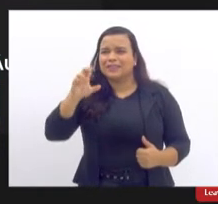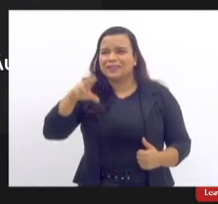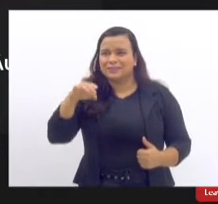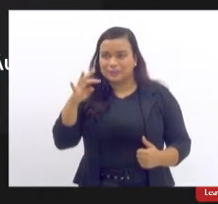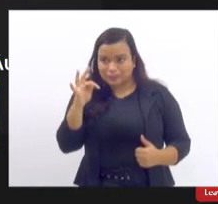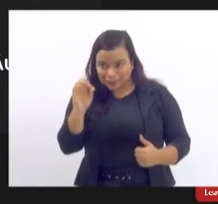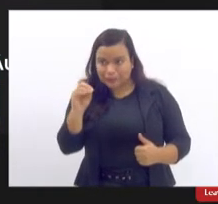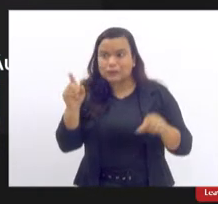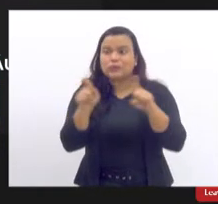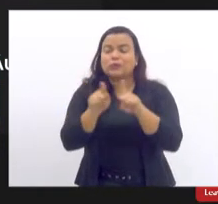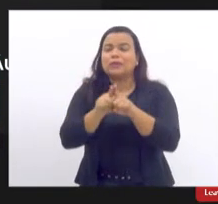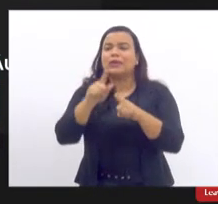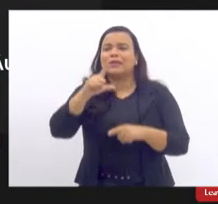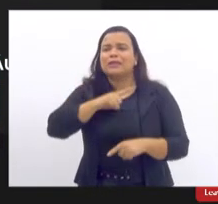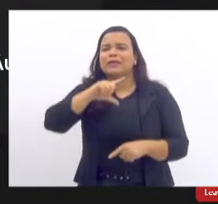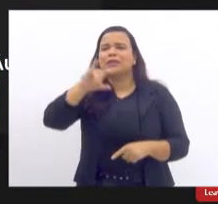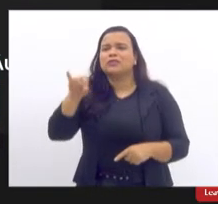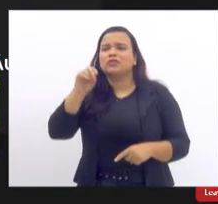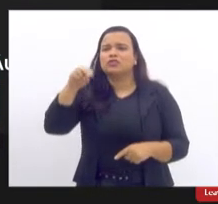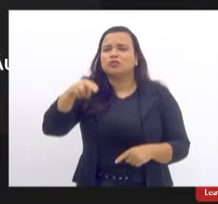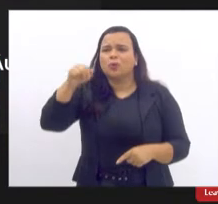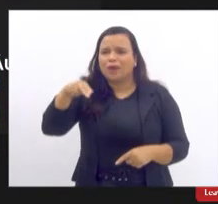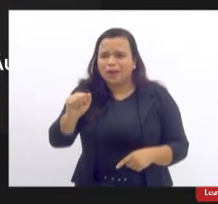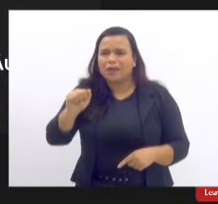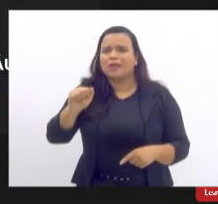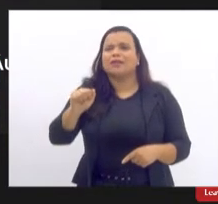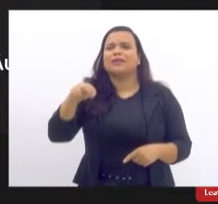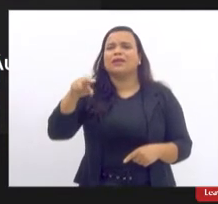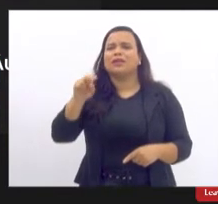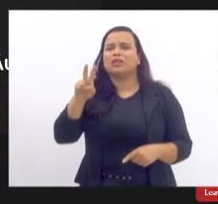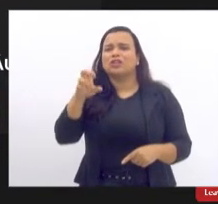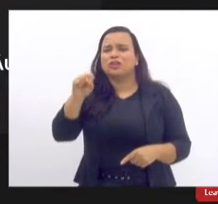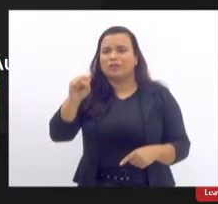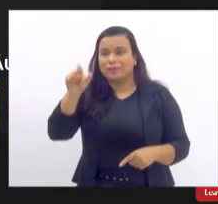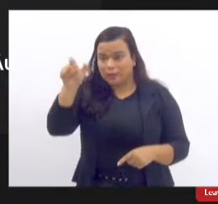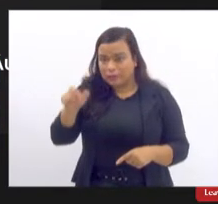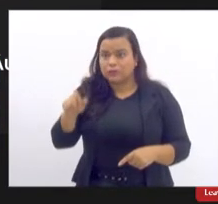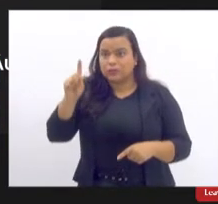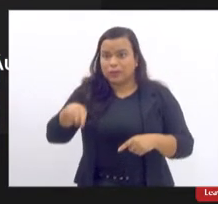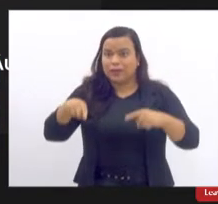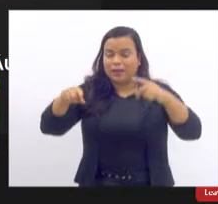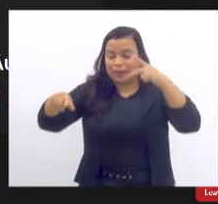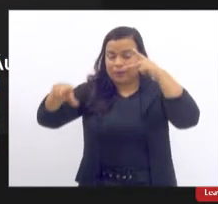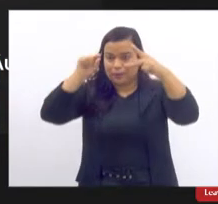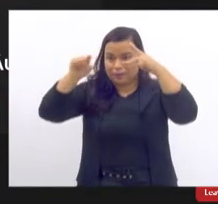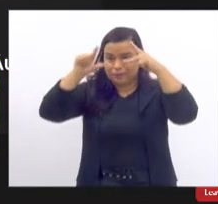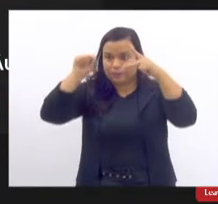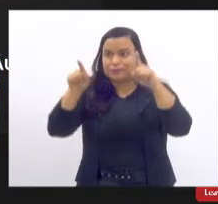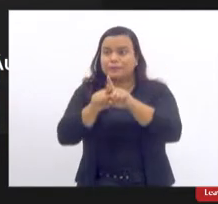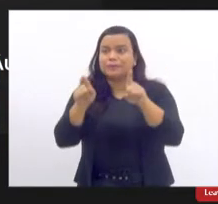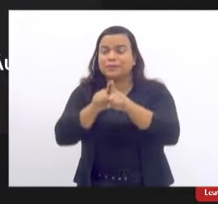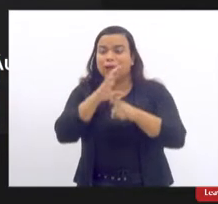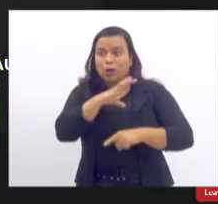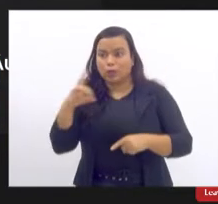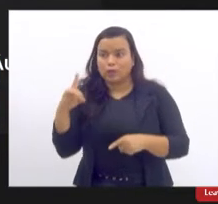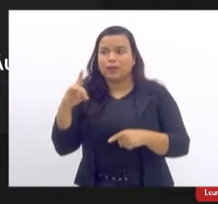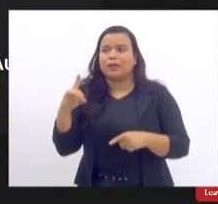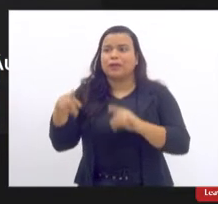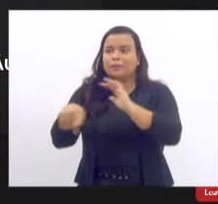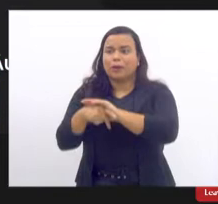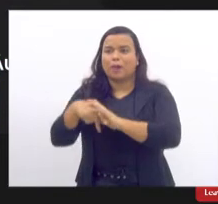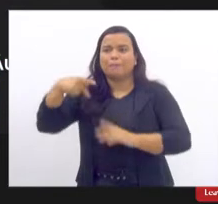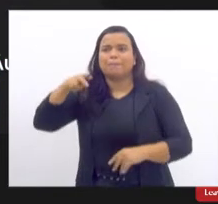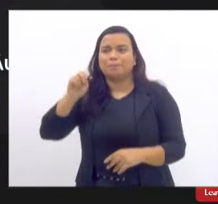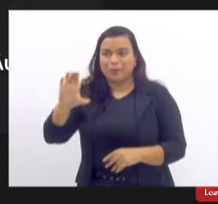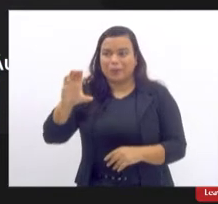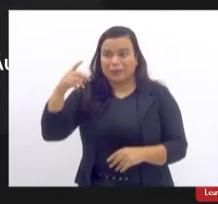a Joana Novaes, psicanalítica e coordenadora do Núcleo de Doenças de Beleza da PUC Rio de Janeiro.